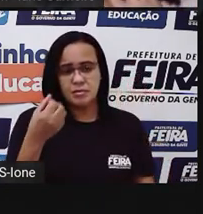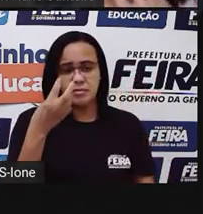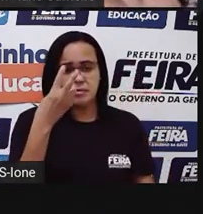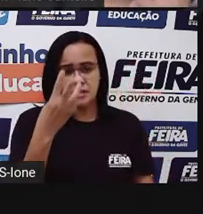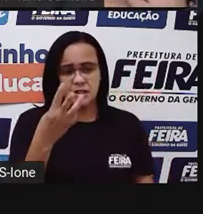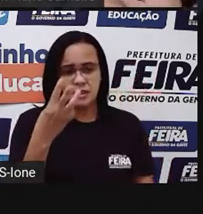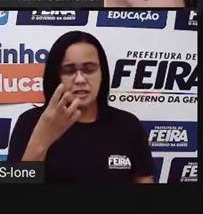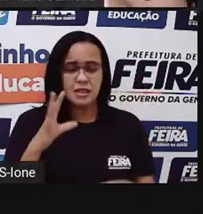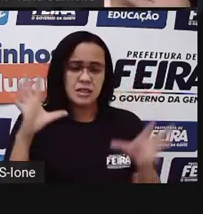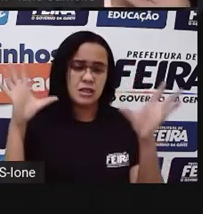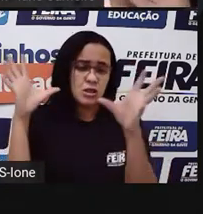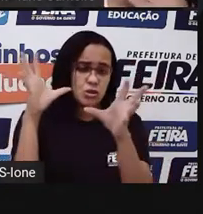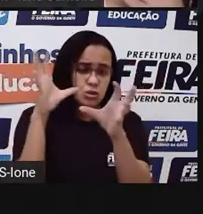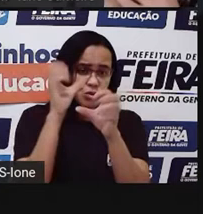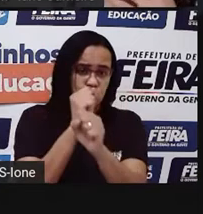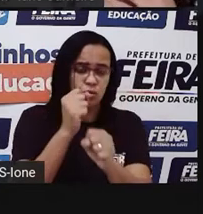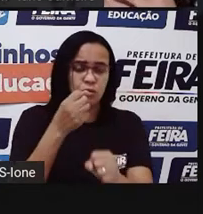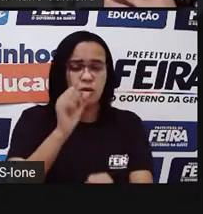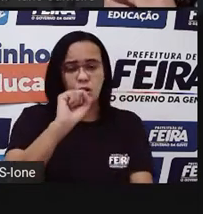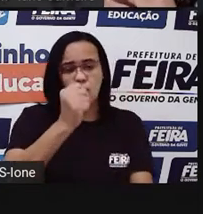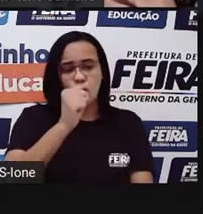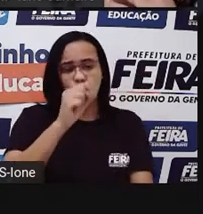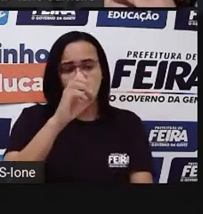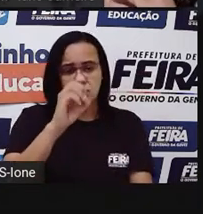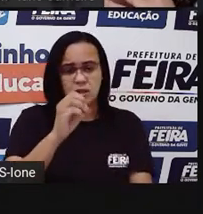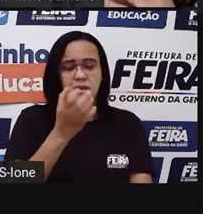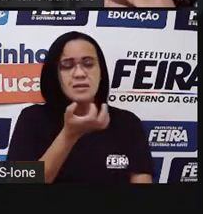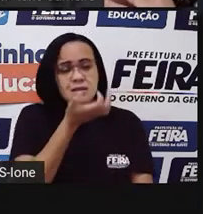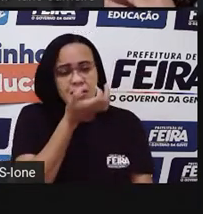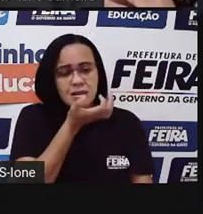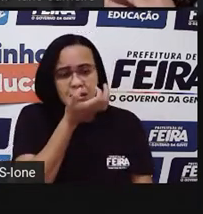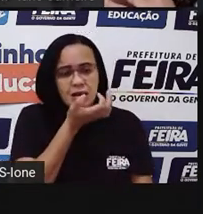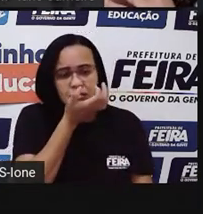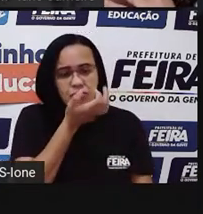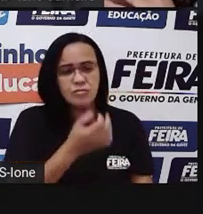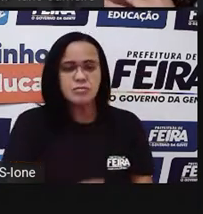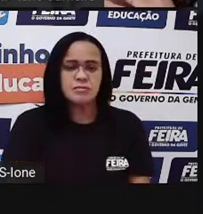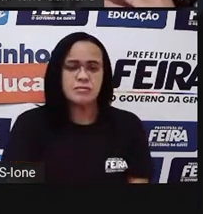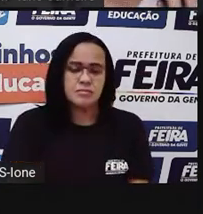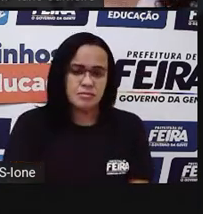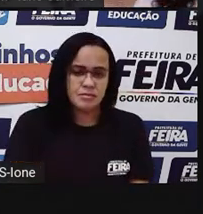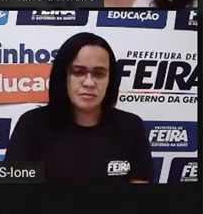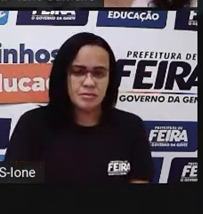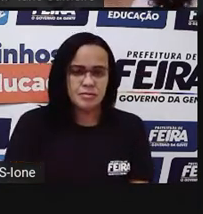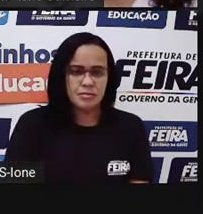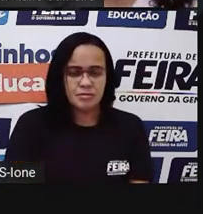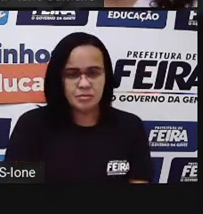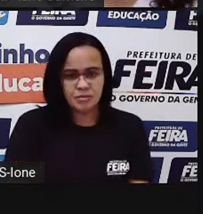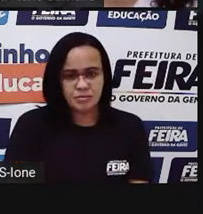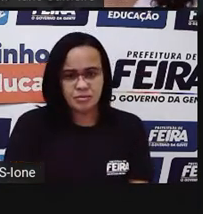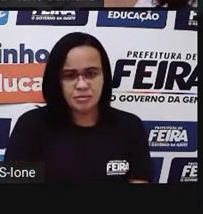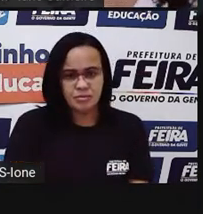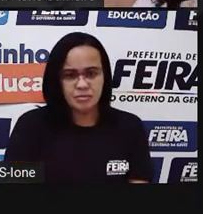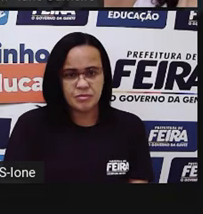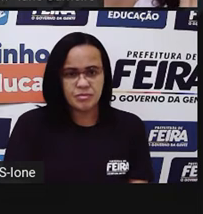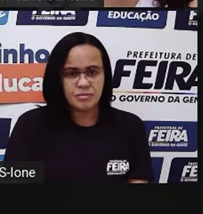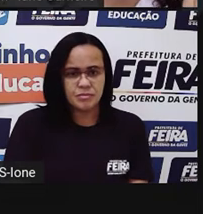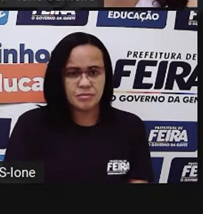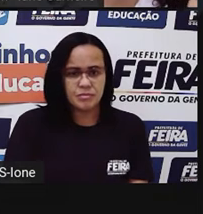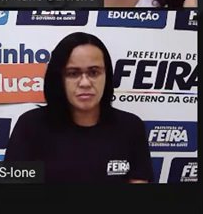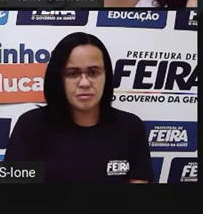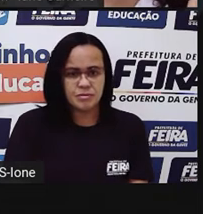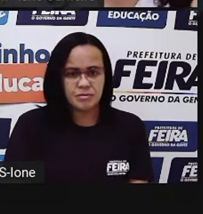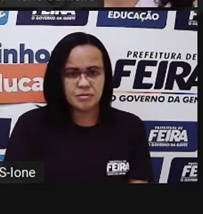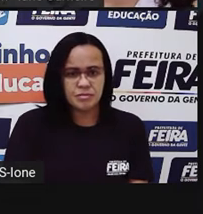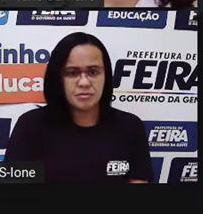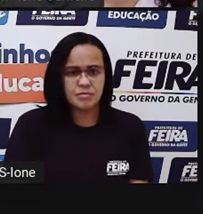Ou seja, 80 centavos. Ó, vou botar aqui, ó. 80. Mas como é centavos, né? A gente precisa